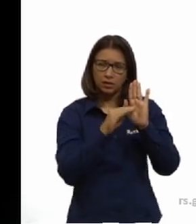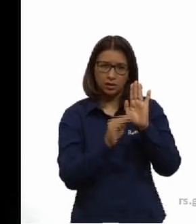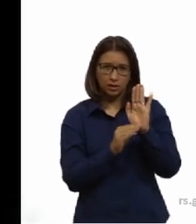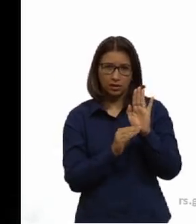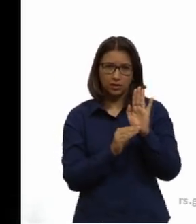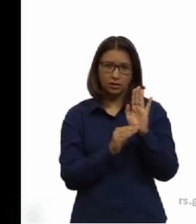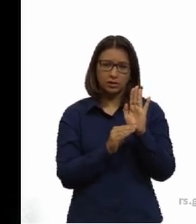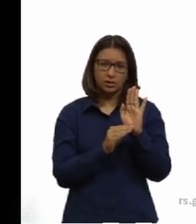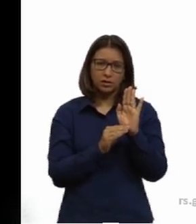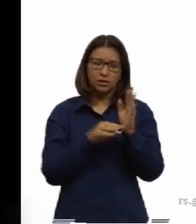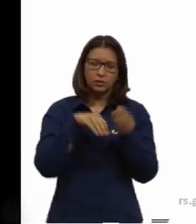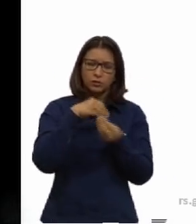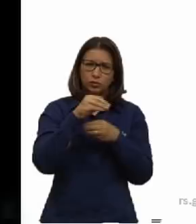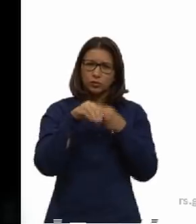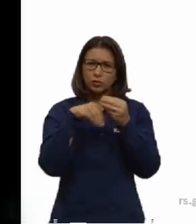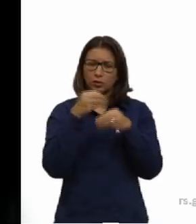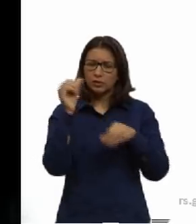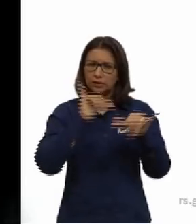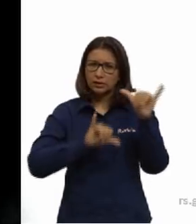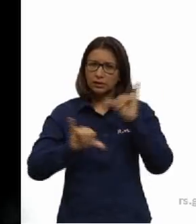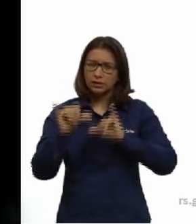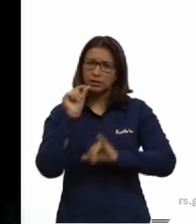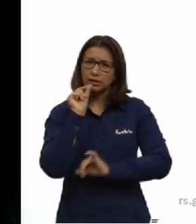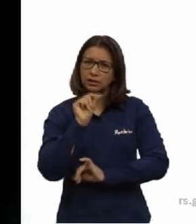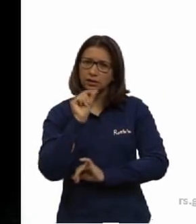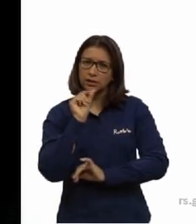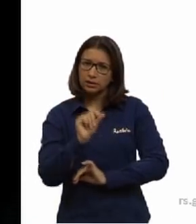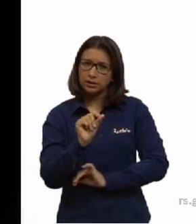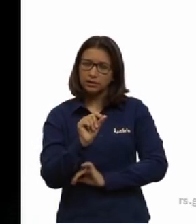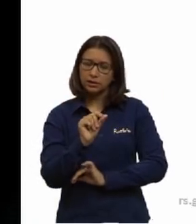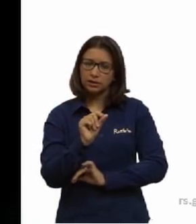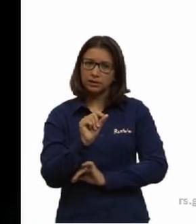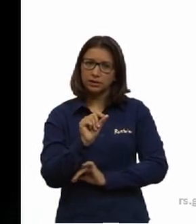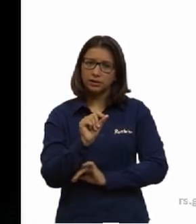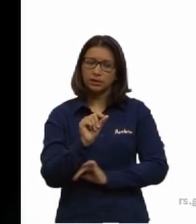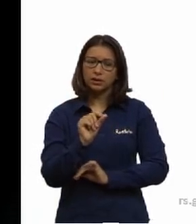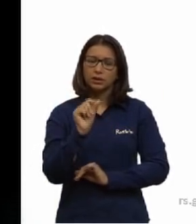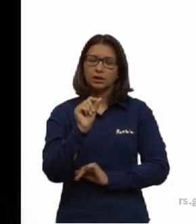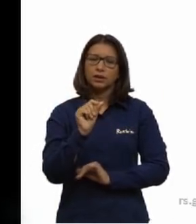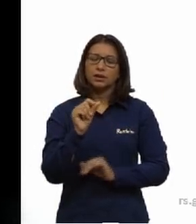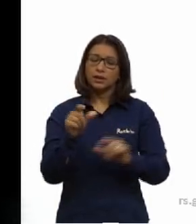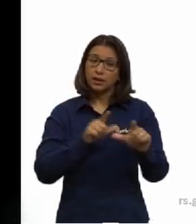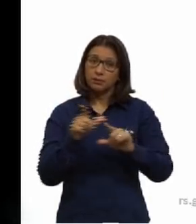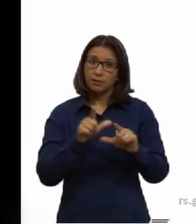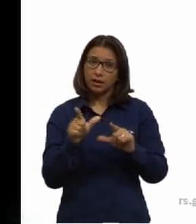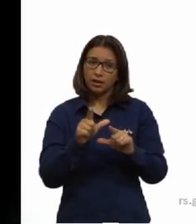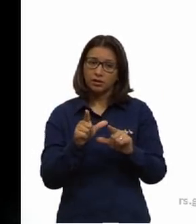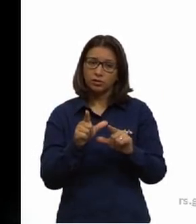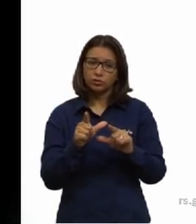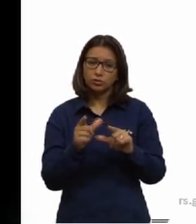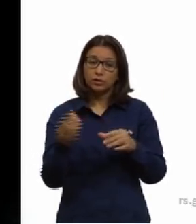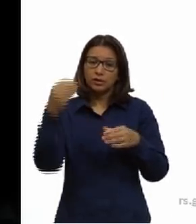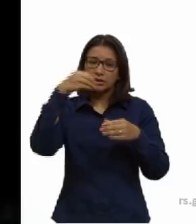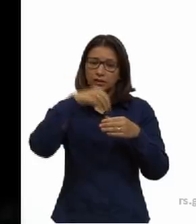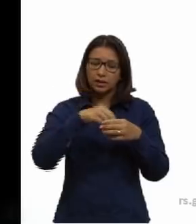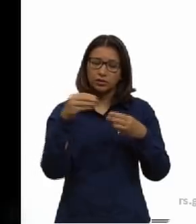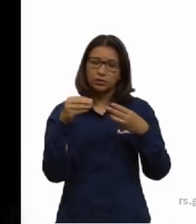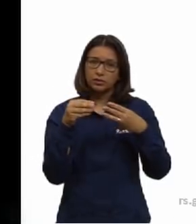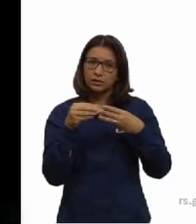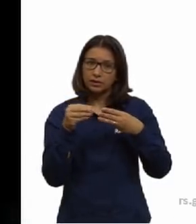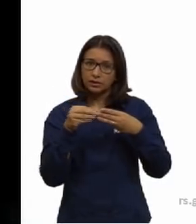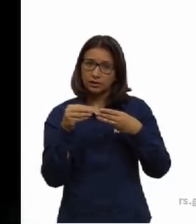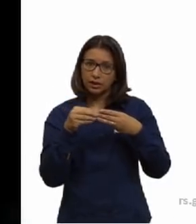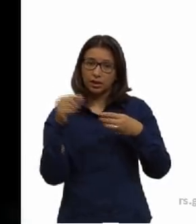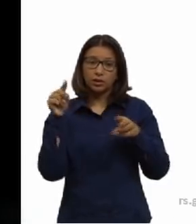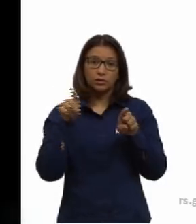os compostos químicos que desempenham todas as funções dentro de uma célula e, com isso, vão